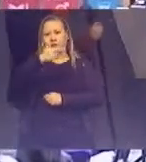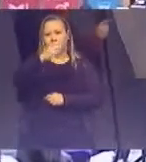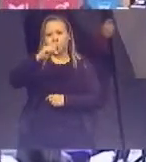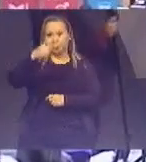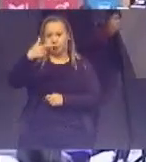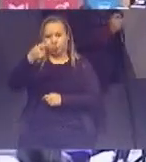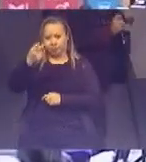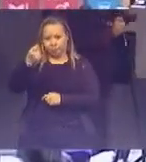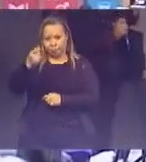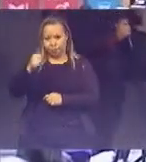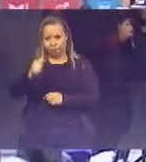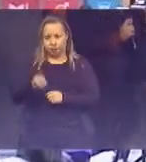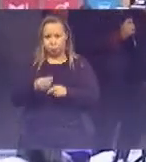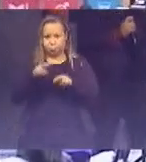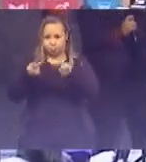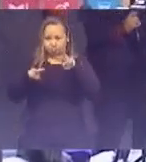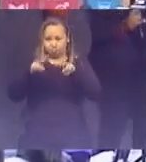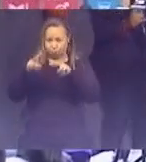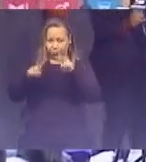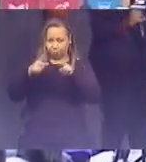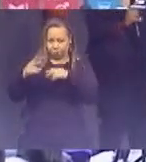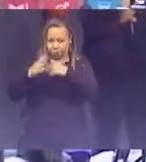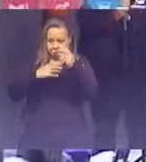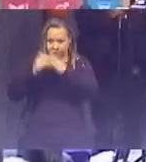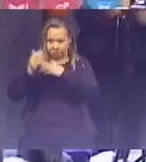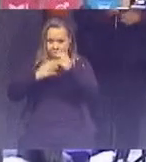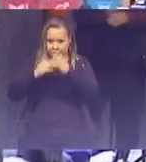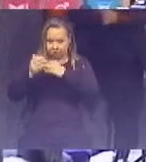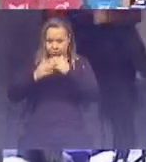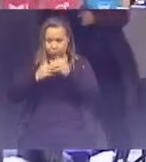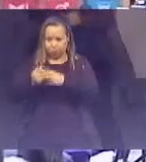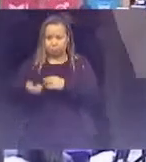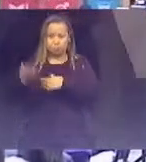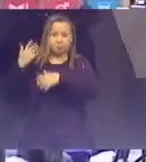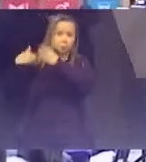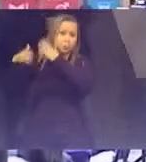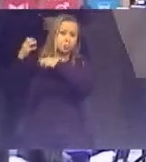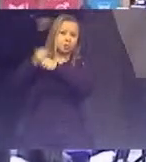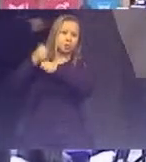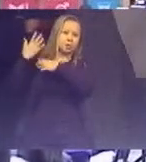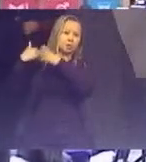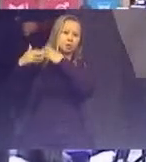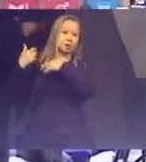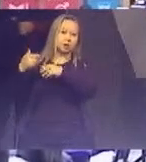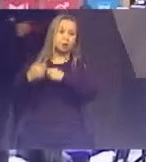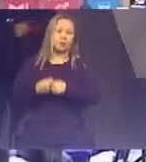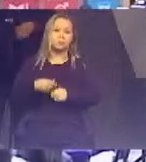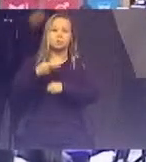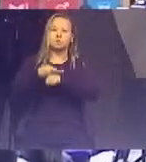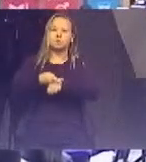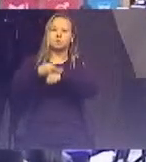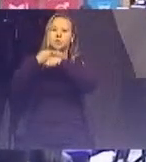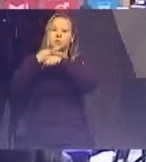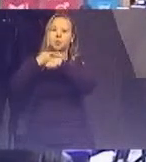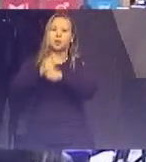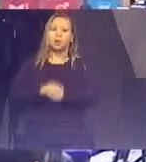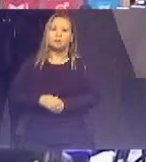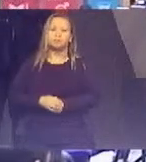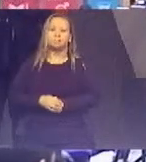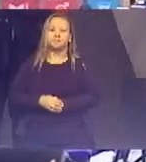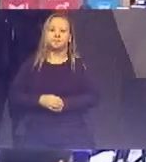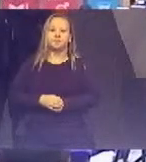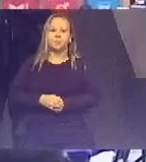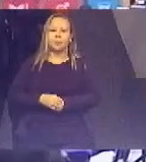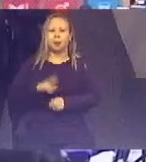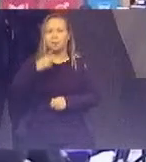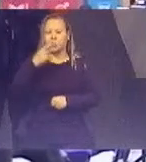novas ações Ano passado fomos premiados com o prêmio A3P sob a ótica da inovação e da